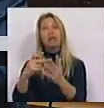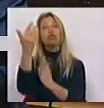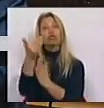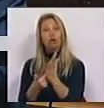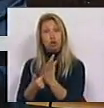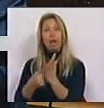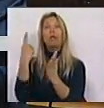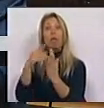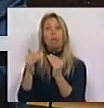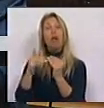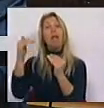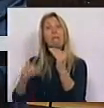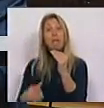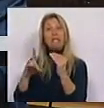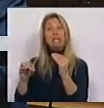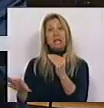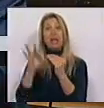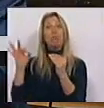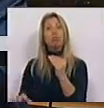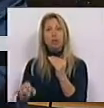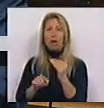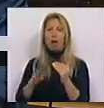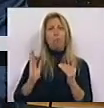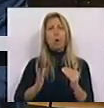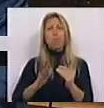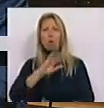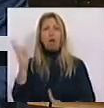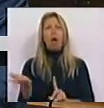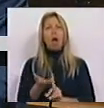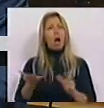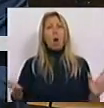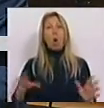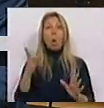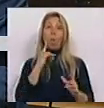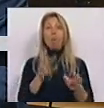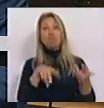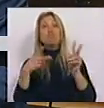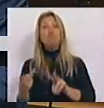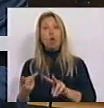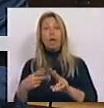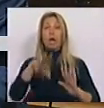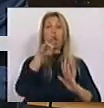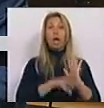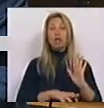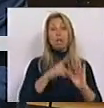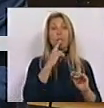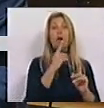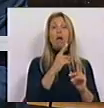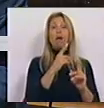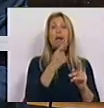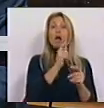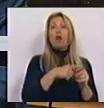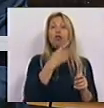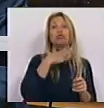importa salvaguardar que o mutuário não é penalizado com a necessária mudança do regime de crédito unificado para o regime geral, devendo a